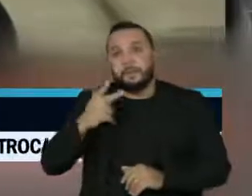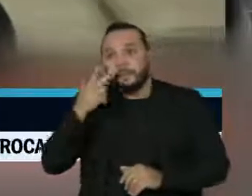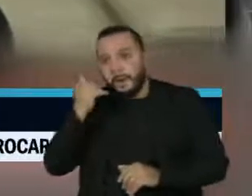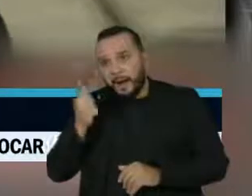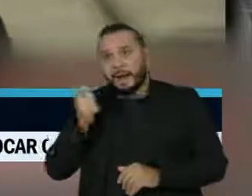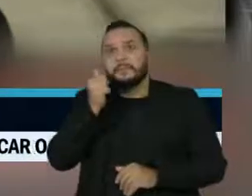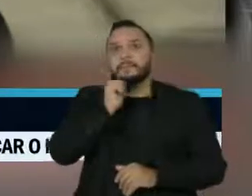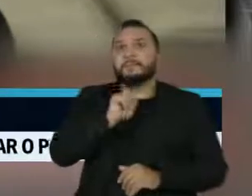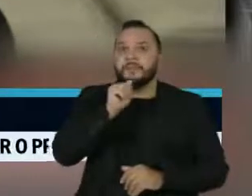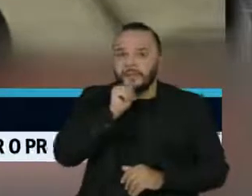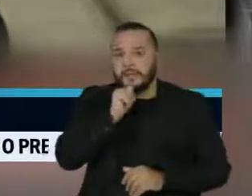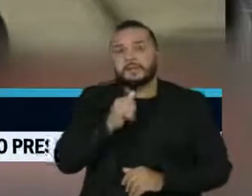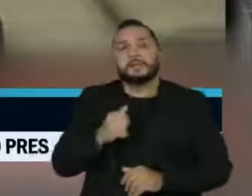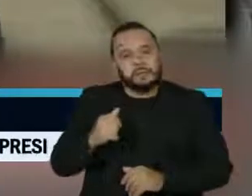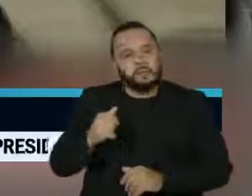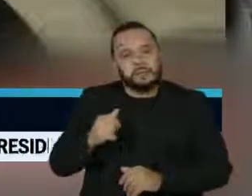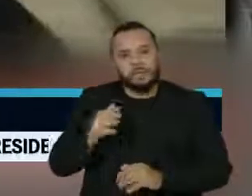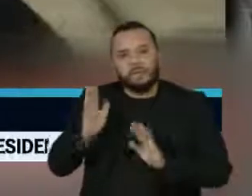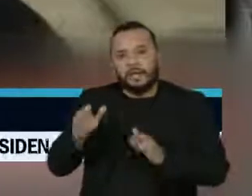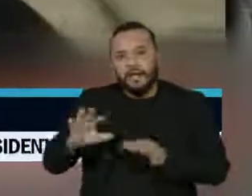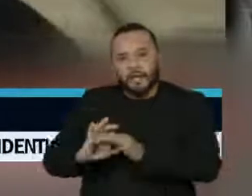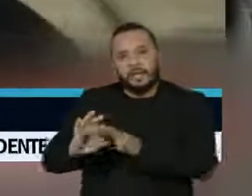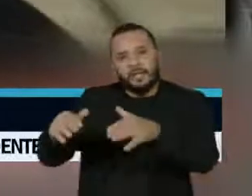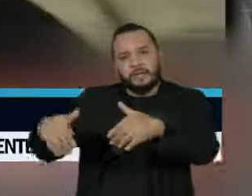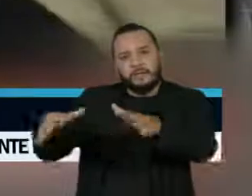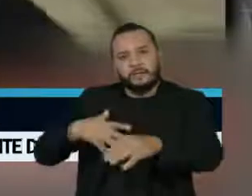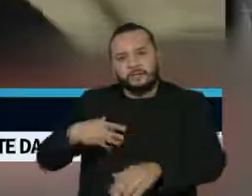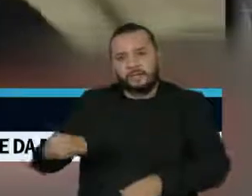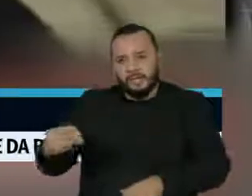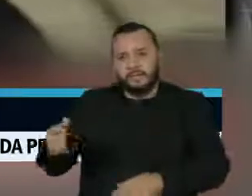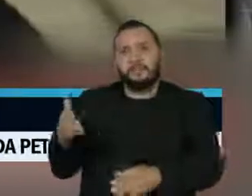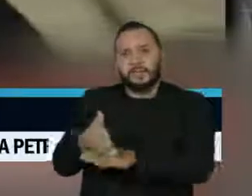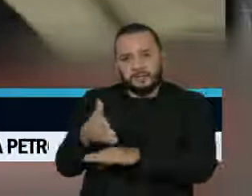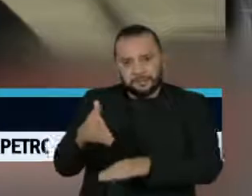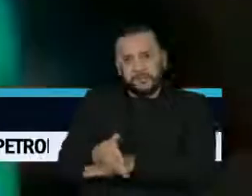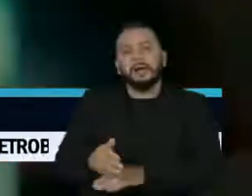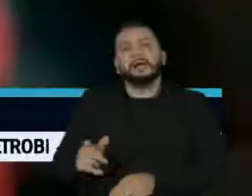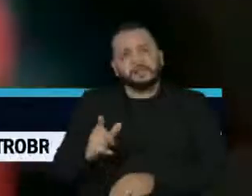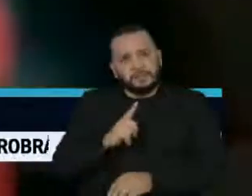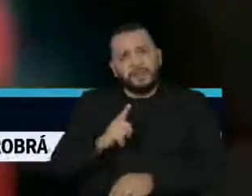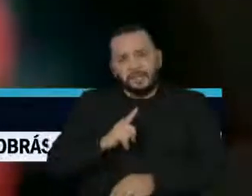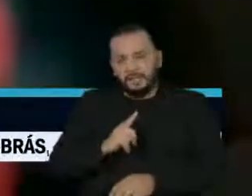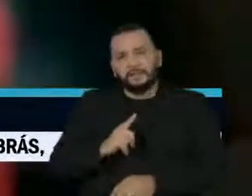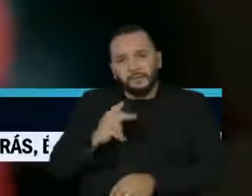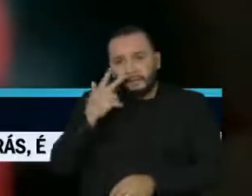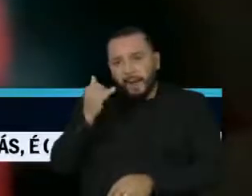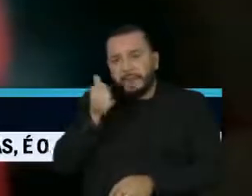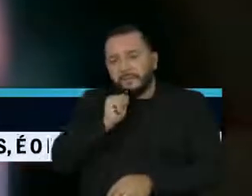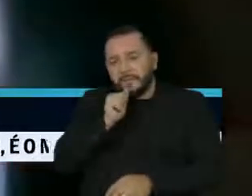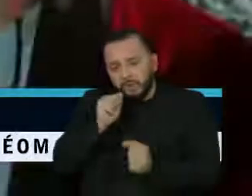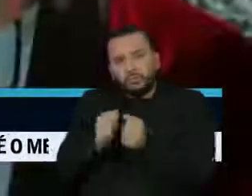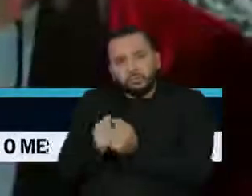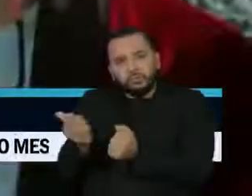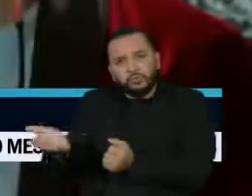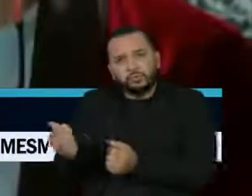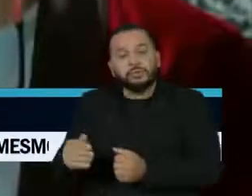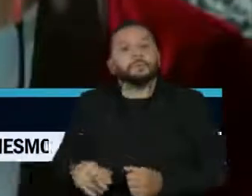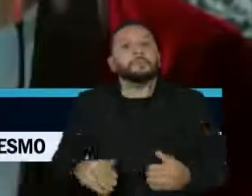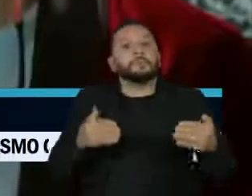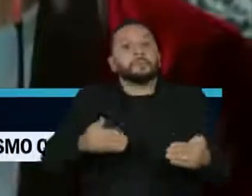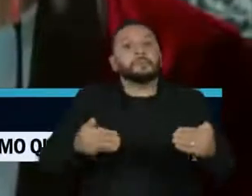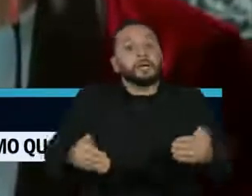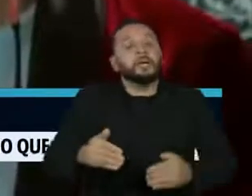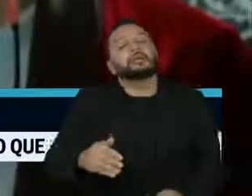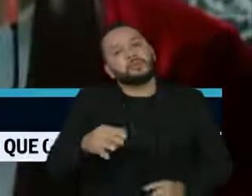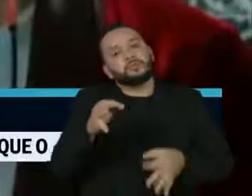roteiro, que gostaram, que deixaram os filhos participar, que estavam na hora dessa cena e de todas as outras. O Ministério da Justiça ordenou a suspensão do